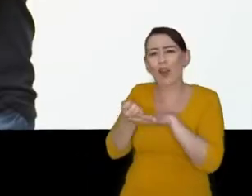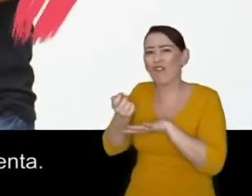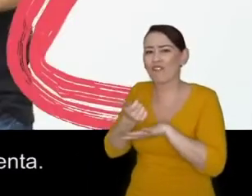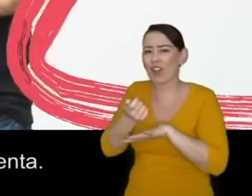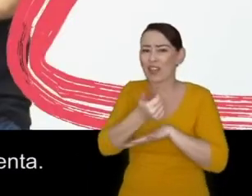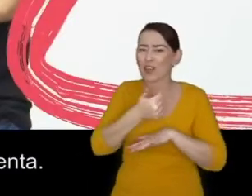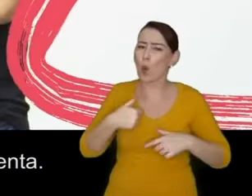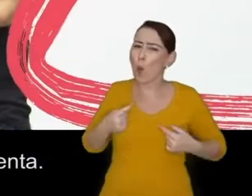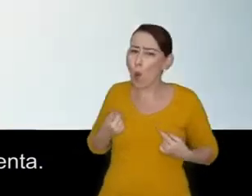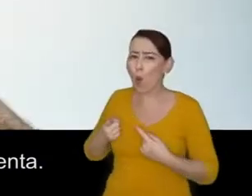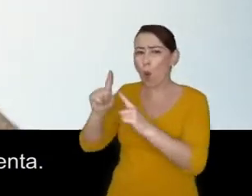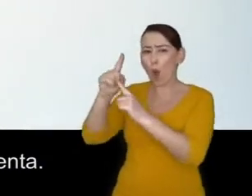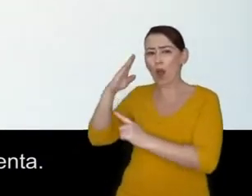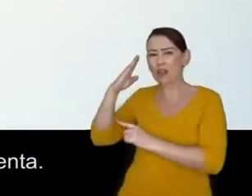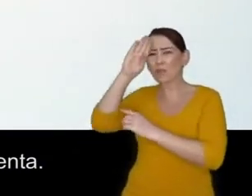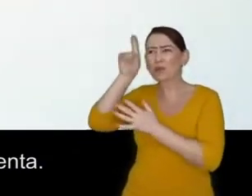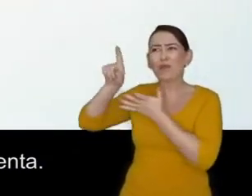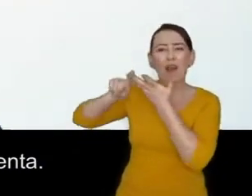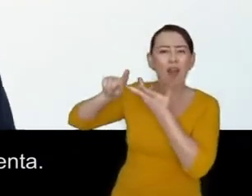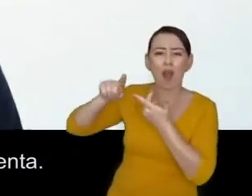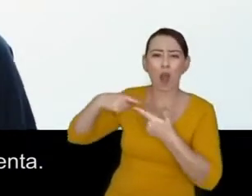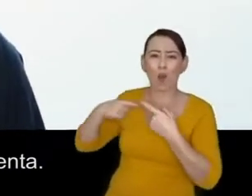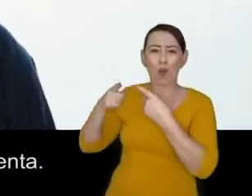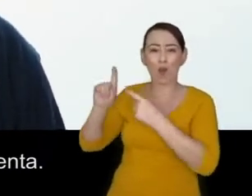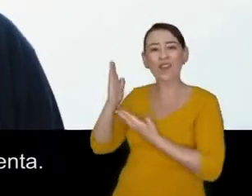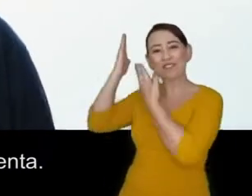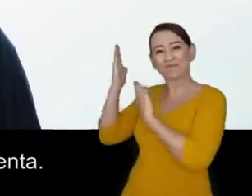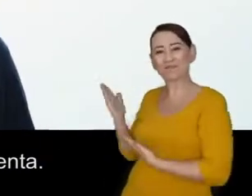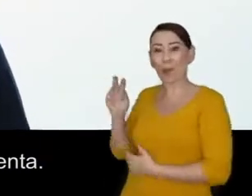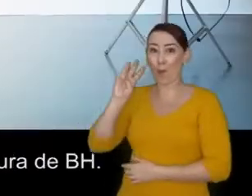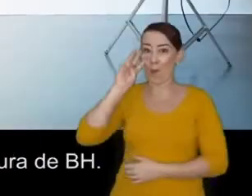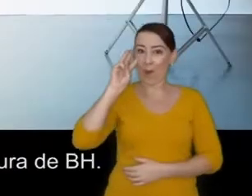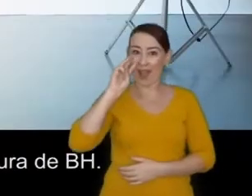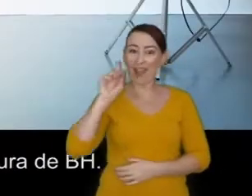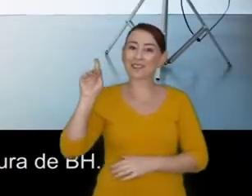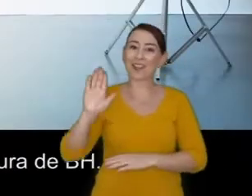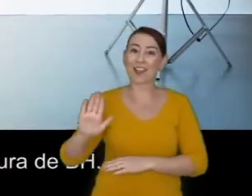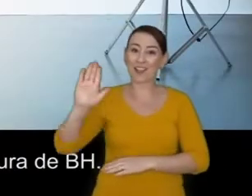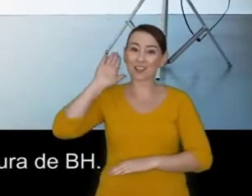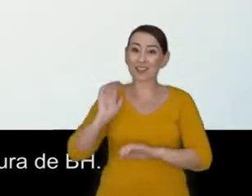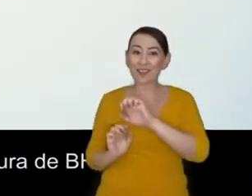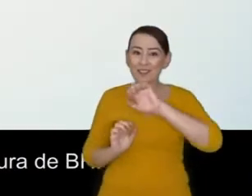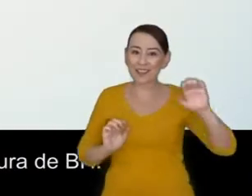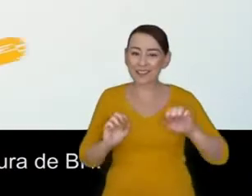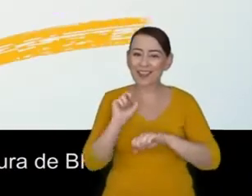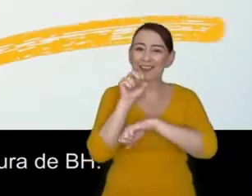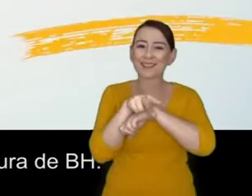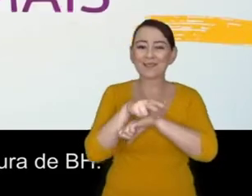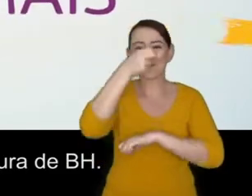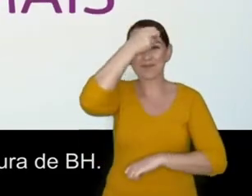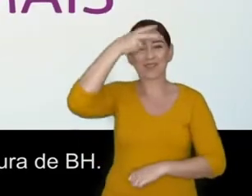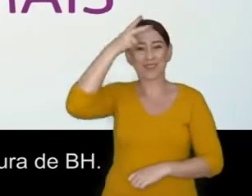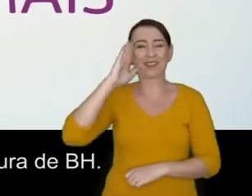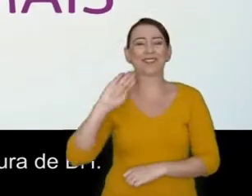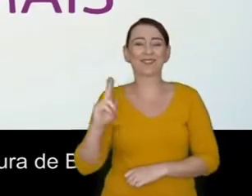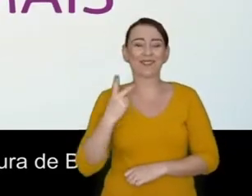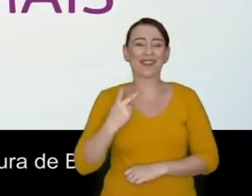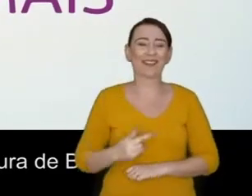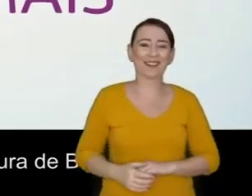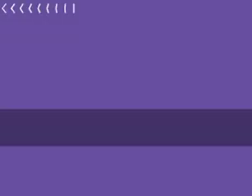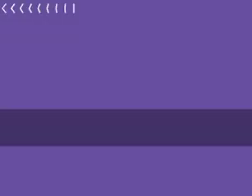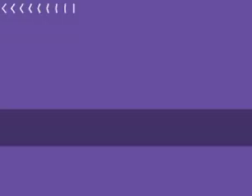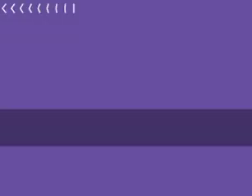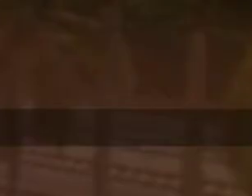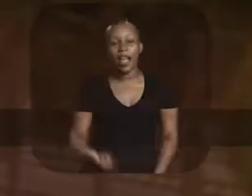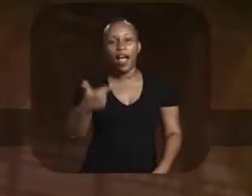fake news. Eu sou contrário a Bolsonaro e tudo aquilo que ele representa. Eu sou o Adson Ribeiro, candidato de esquerda à Prefeitura de